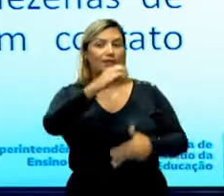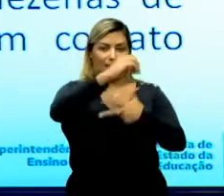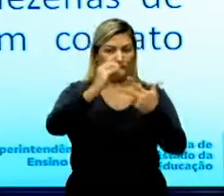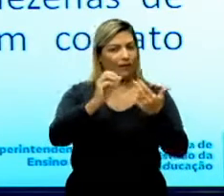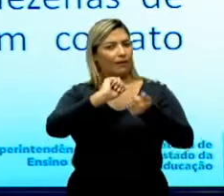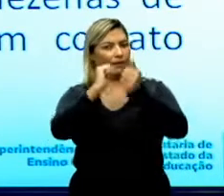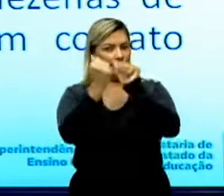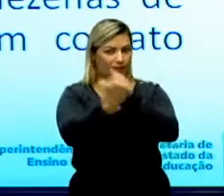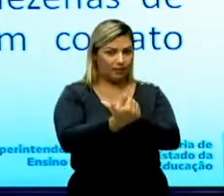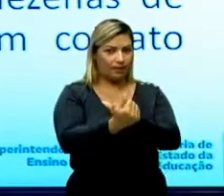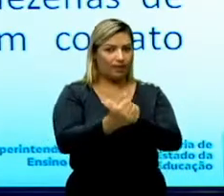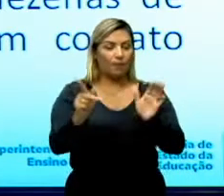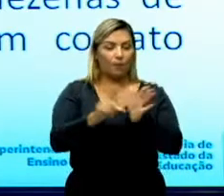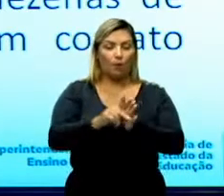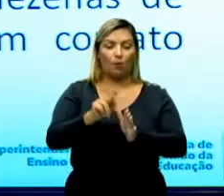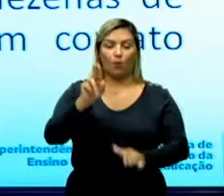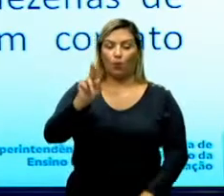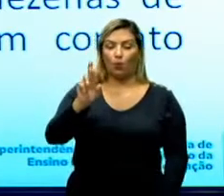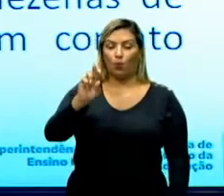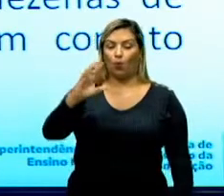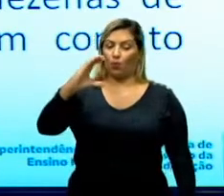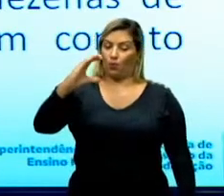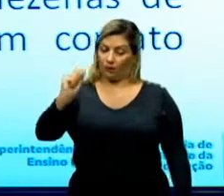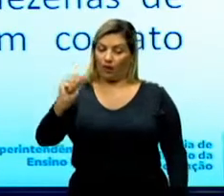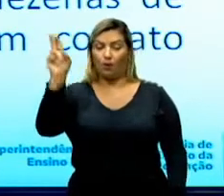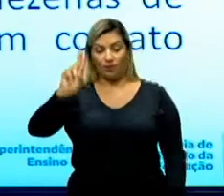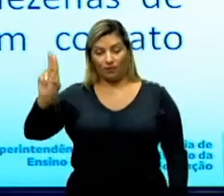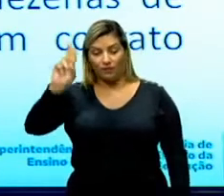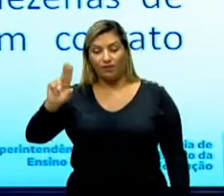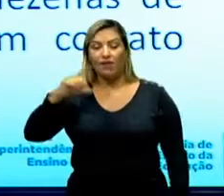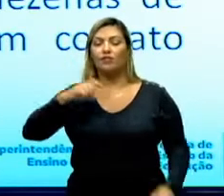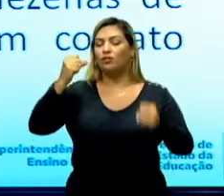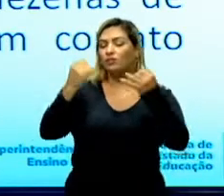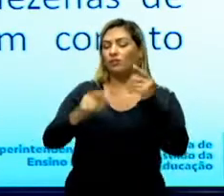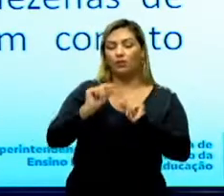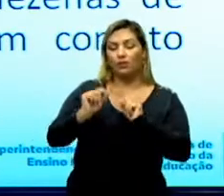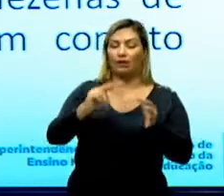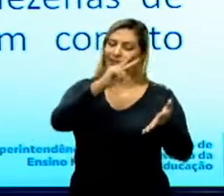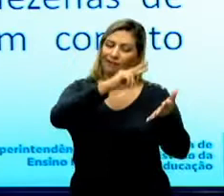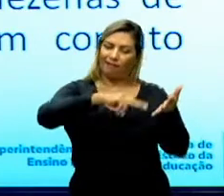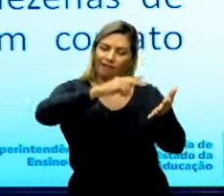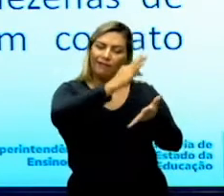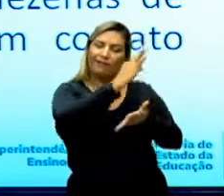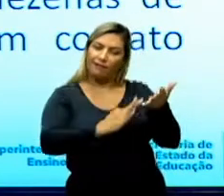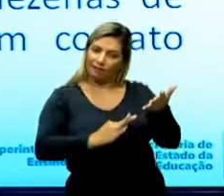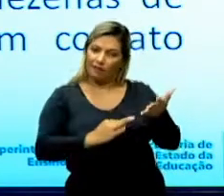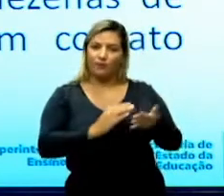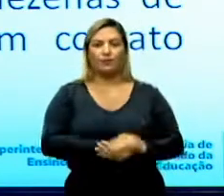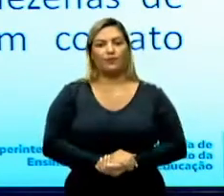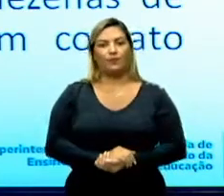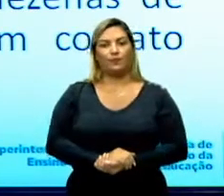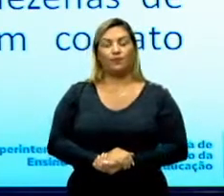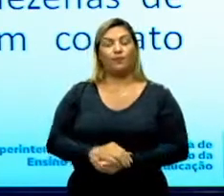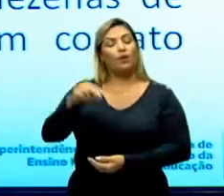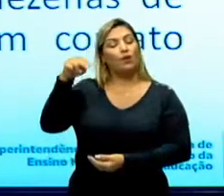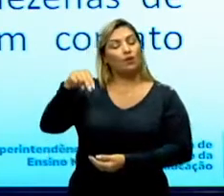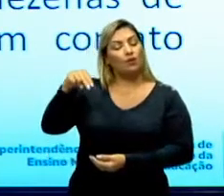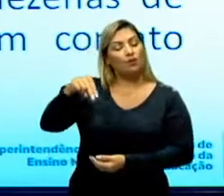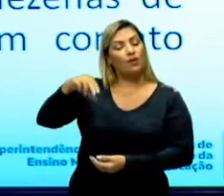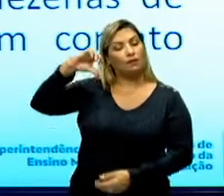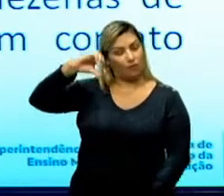adaptada da URCA, dessa universidade, e diz assim, leia o texto a seguir. Em nove